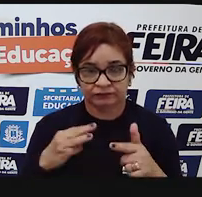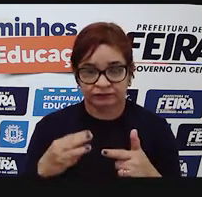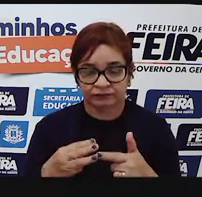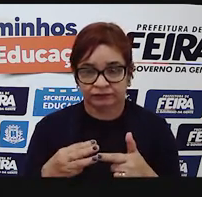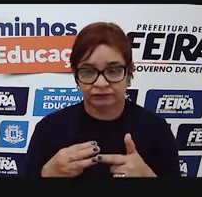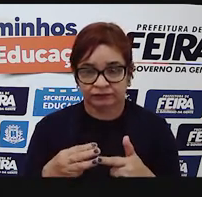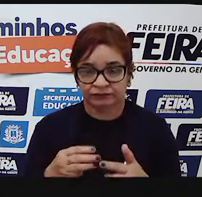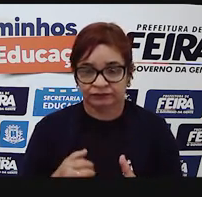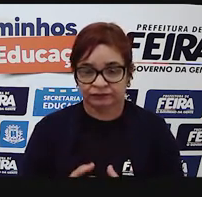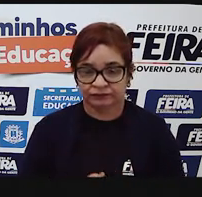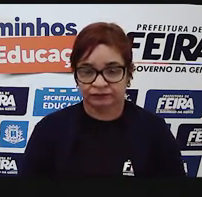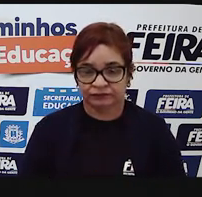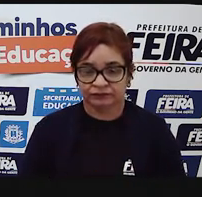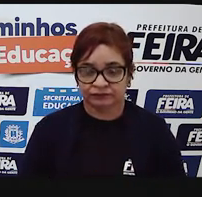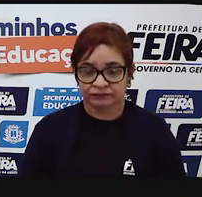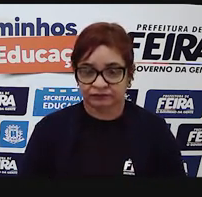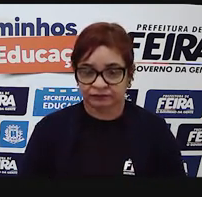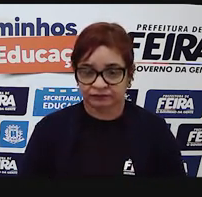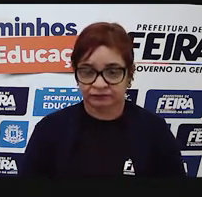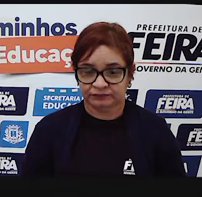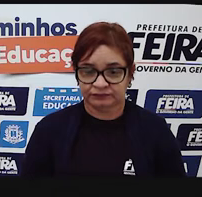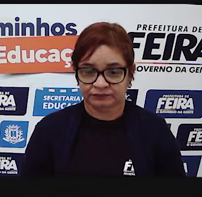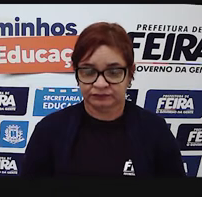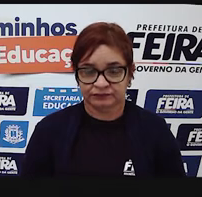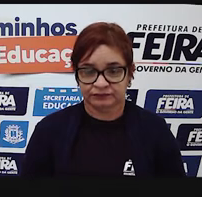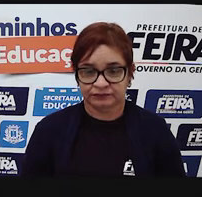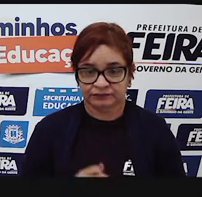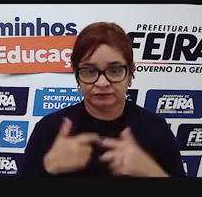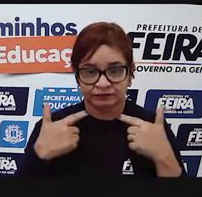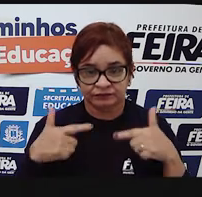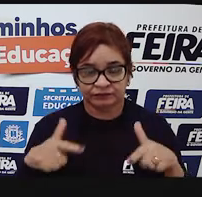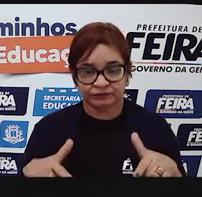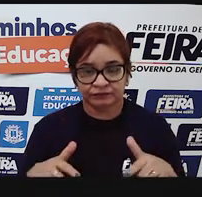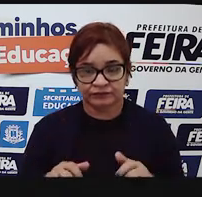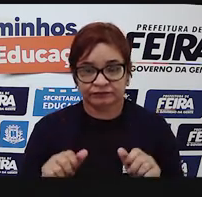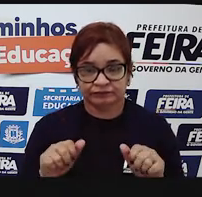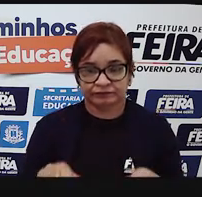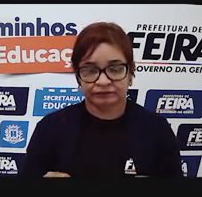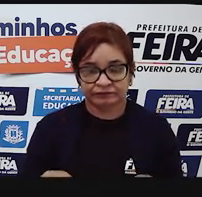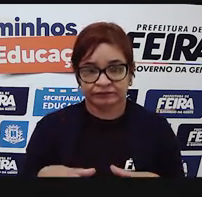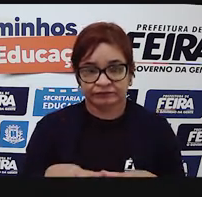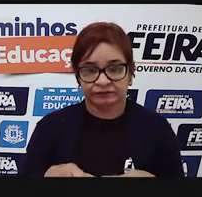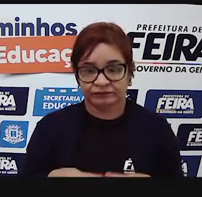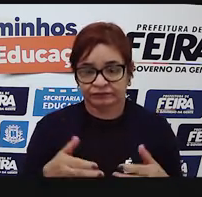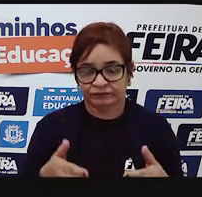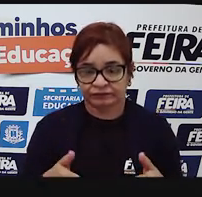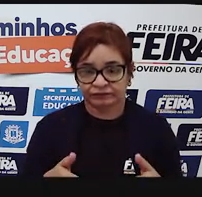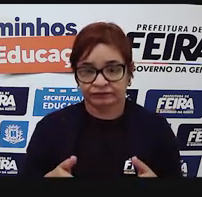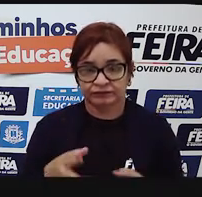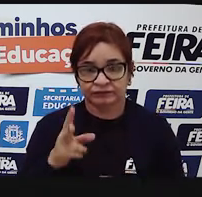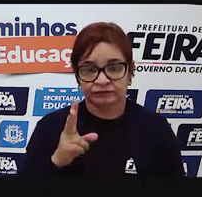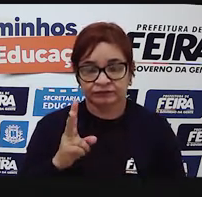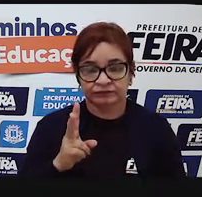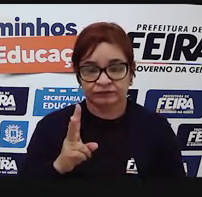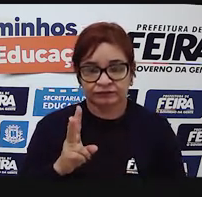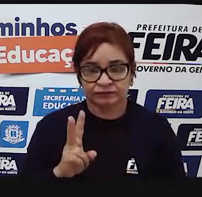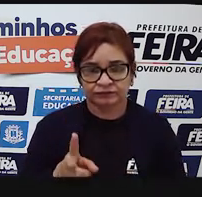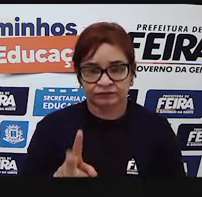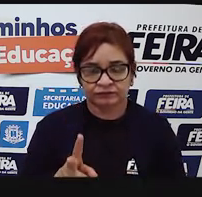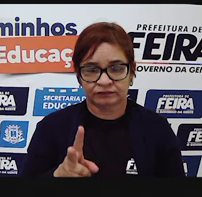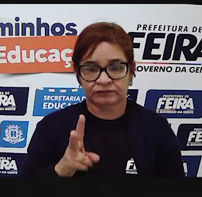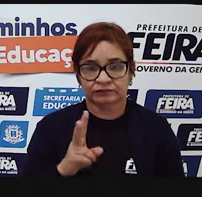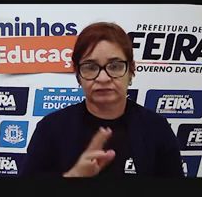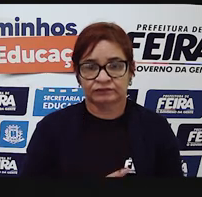Que esses tipos de linguagem, elas estão predominantemente em praticamente